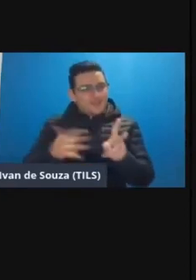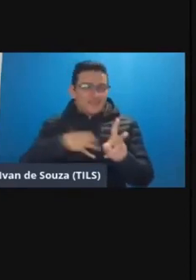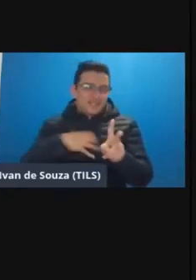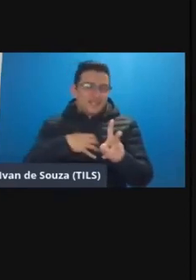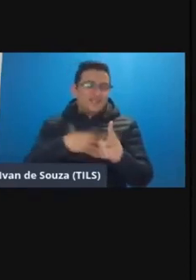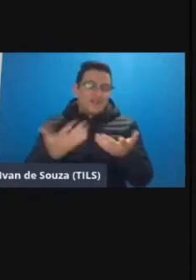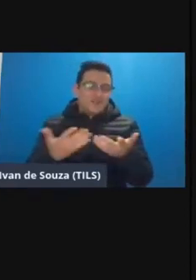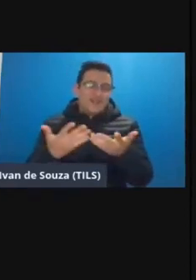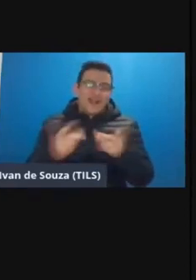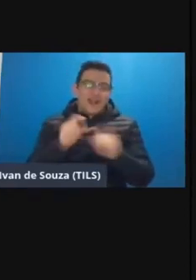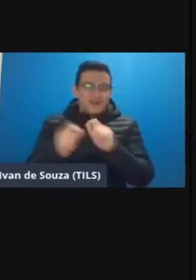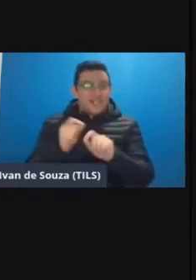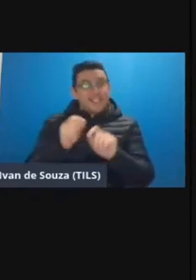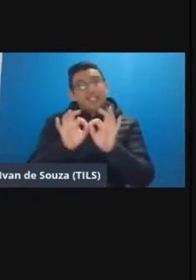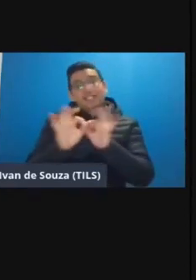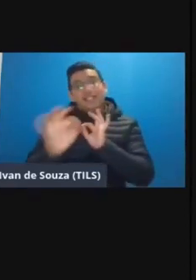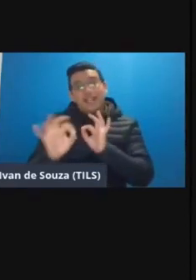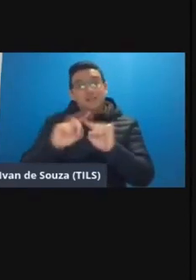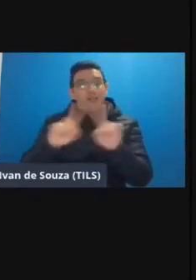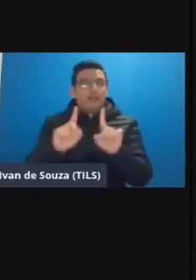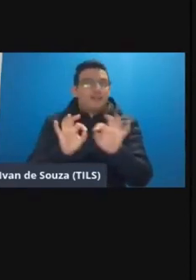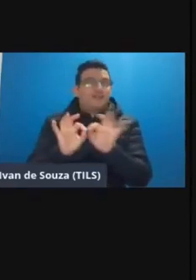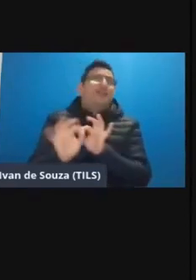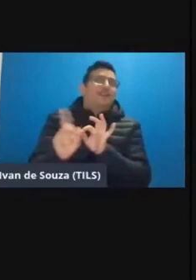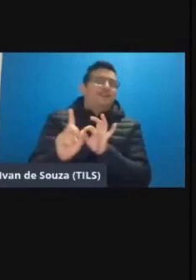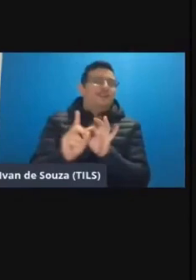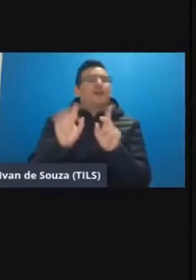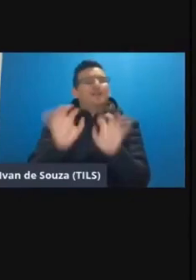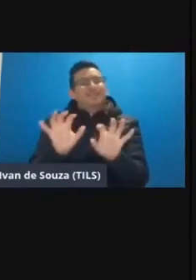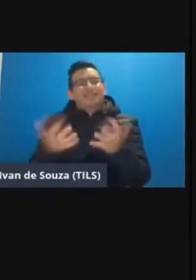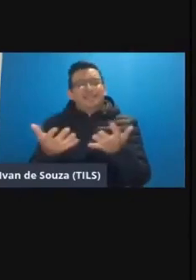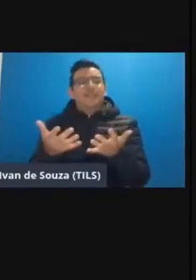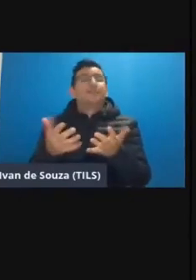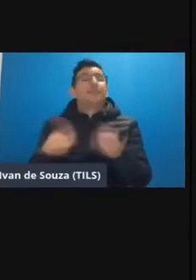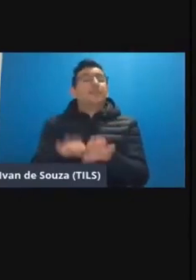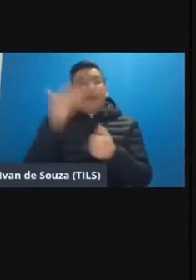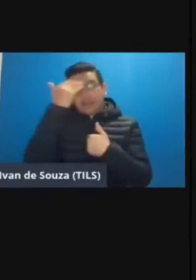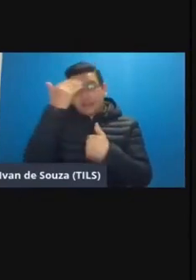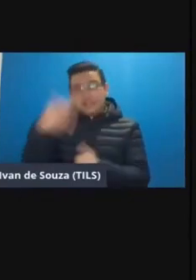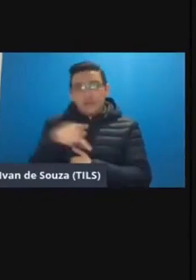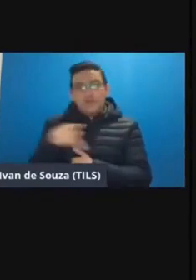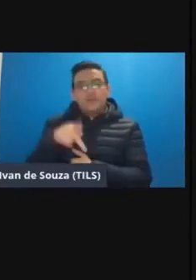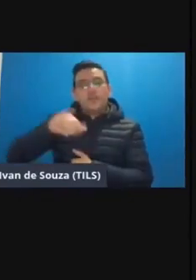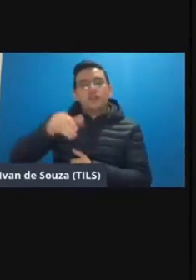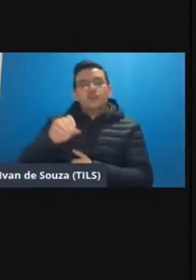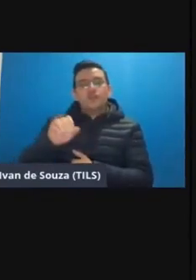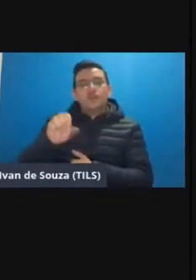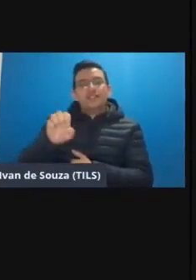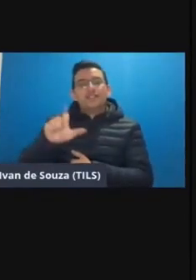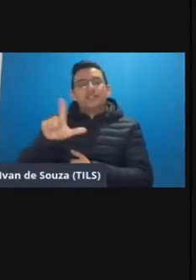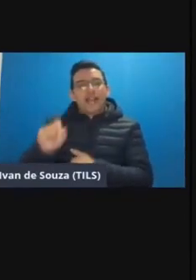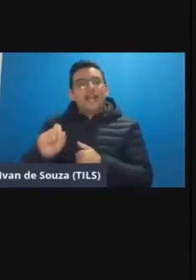de forma distante mas não tão distante assim né e agradecer a professora a Joseli que nos juntou né